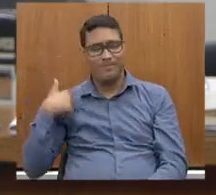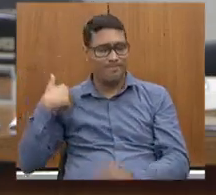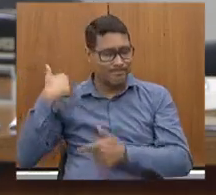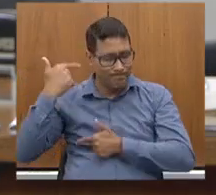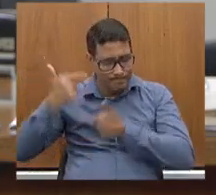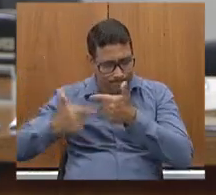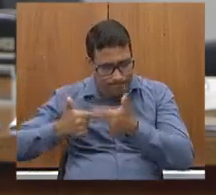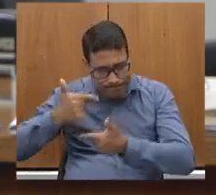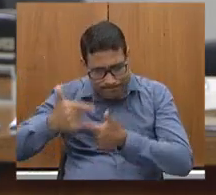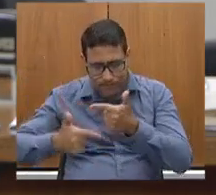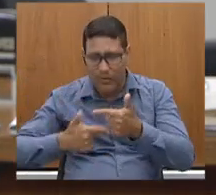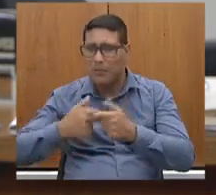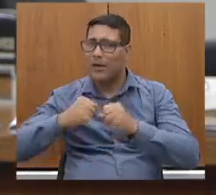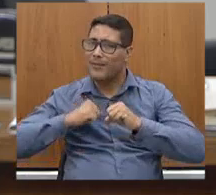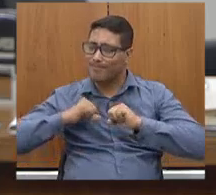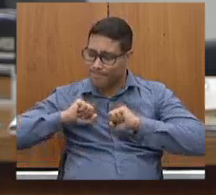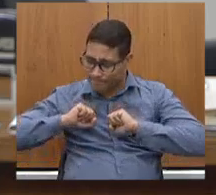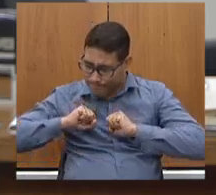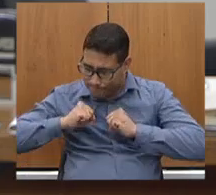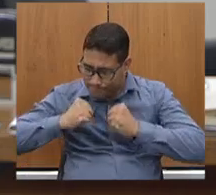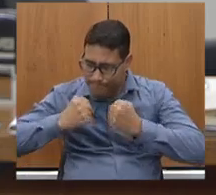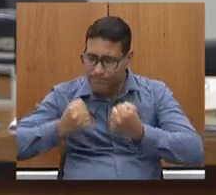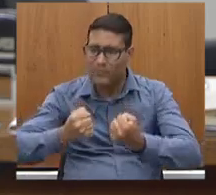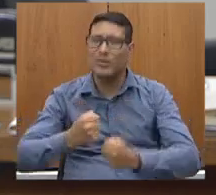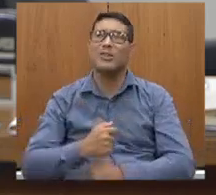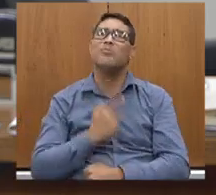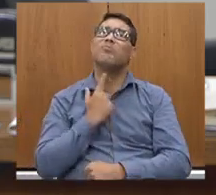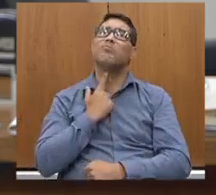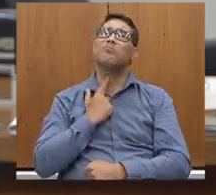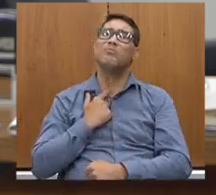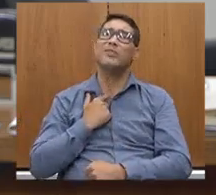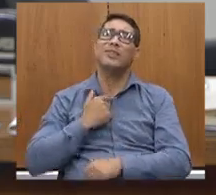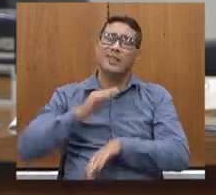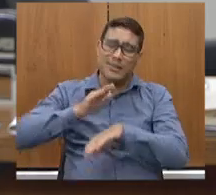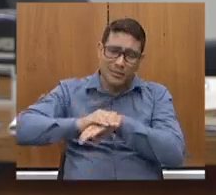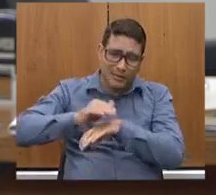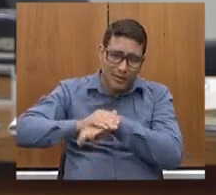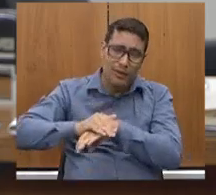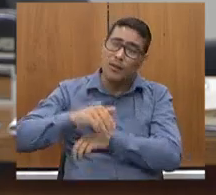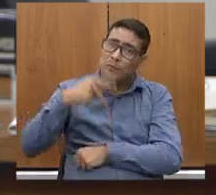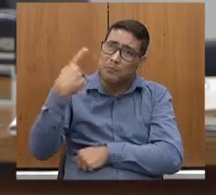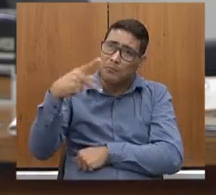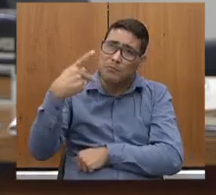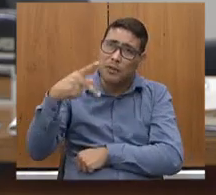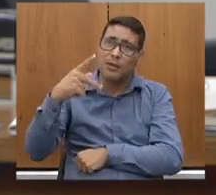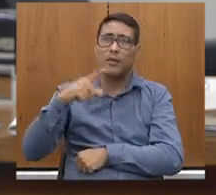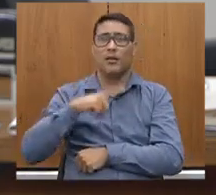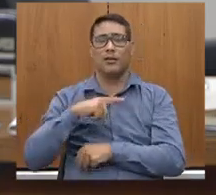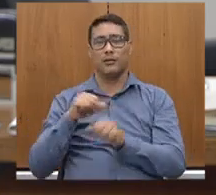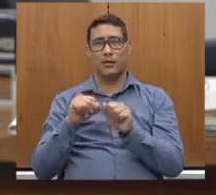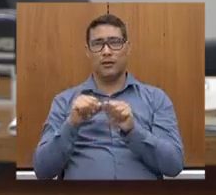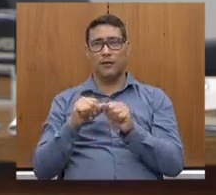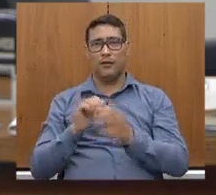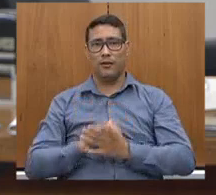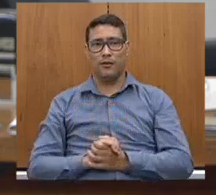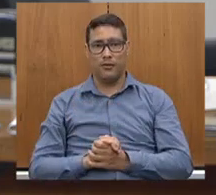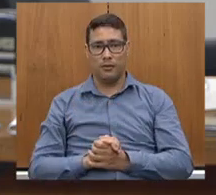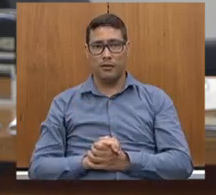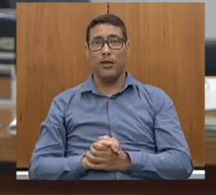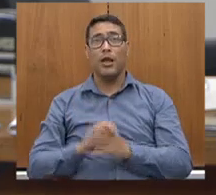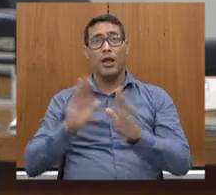garra foi essa, que vontade, que determinação, que diferença que fez. Eu estou